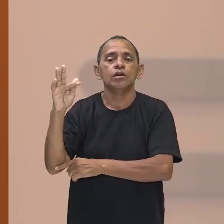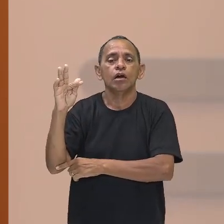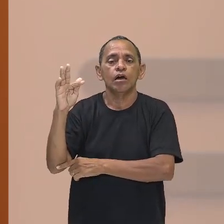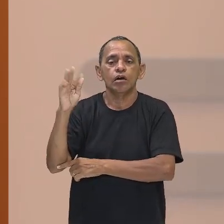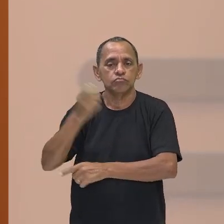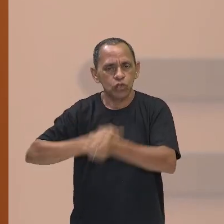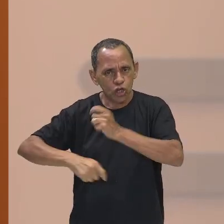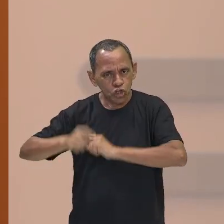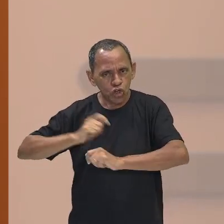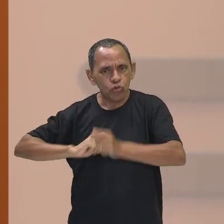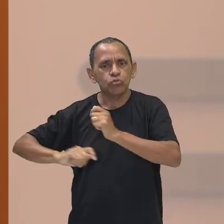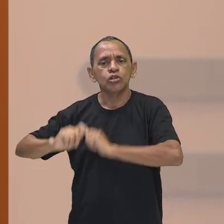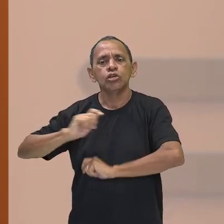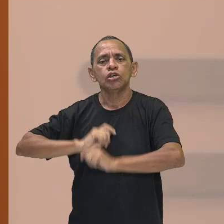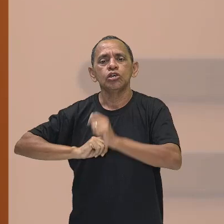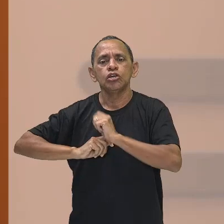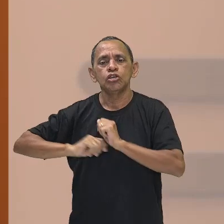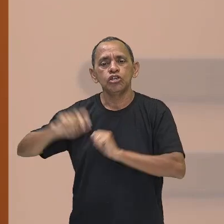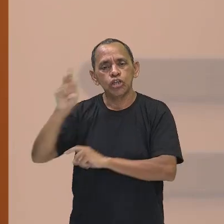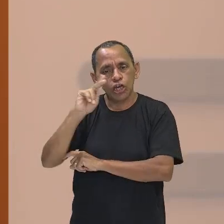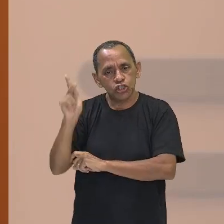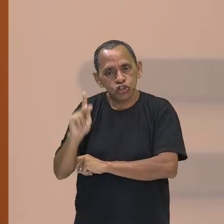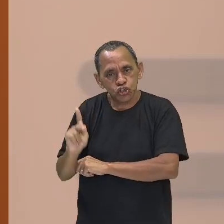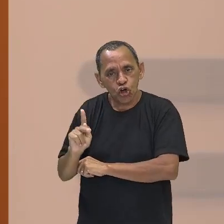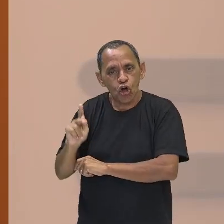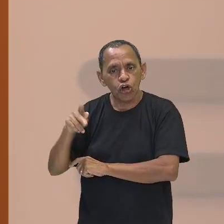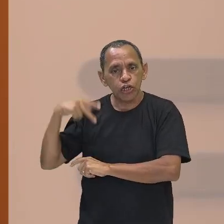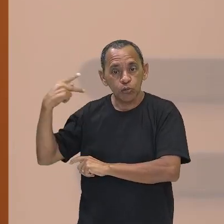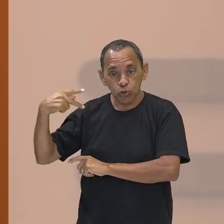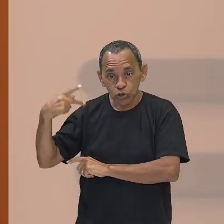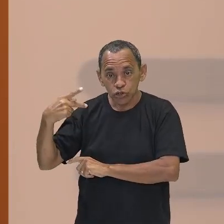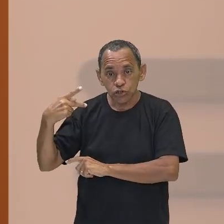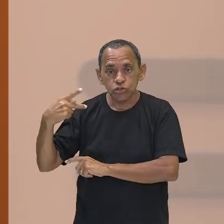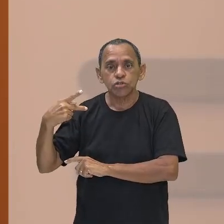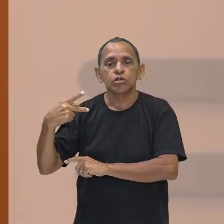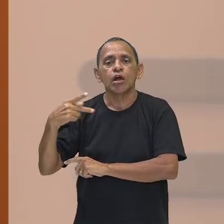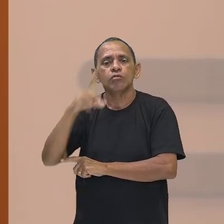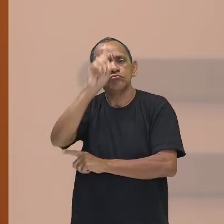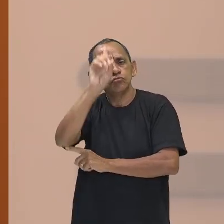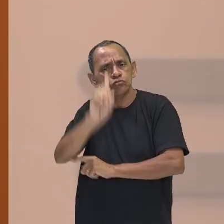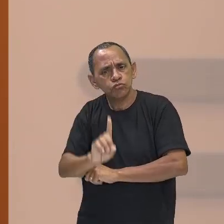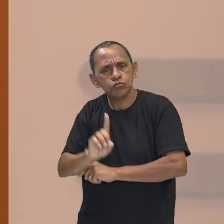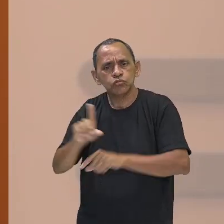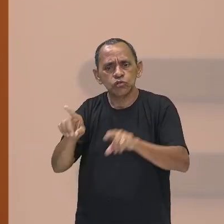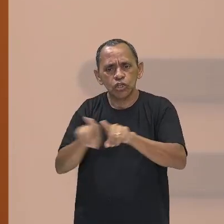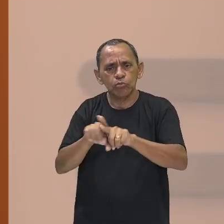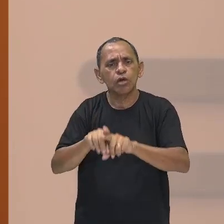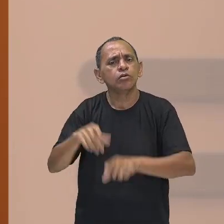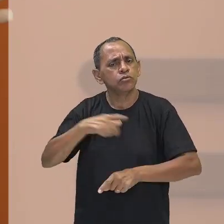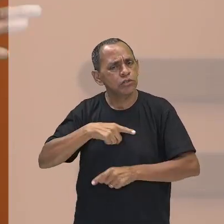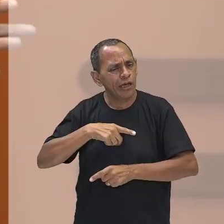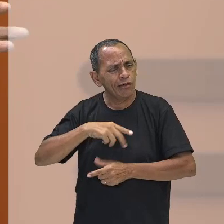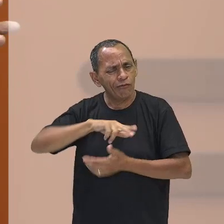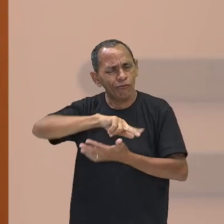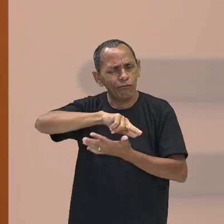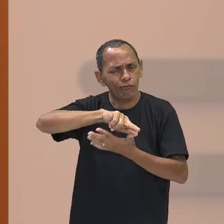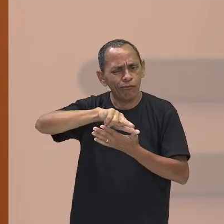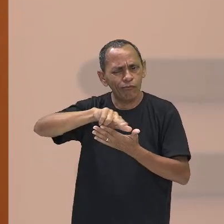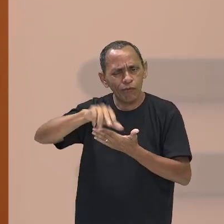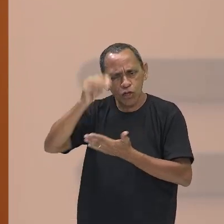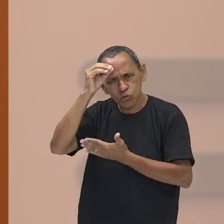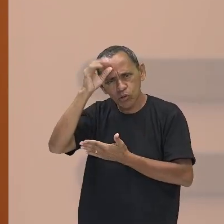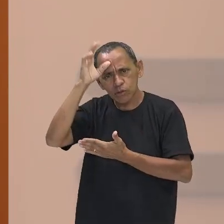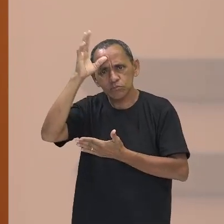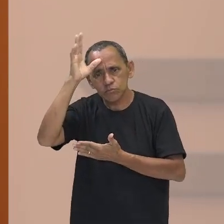economia, a história, a política, o direito. Então ele tem uma abrangência muito grande, mas